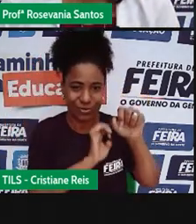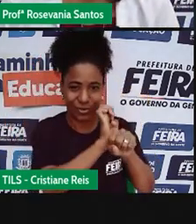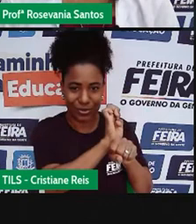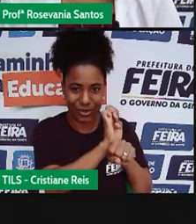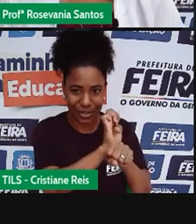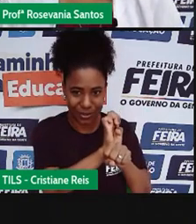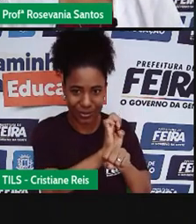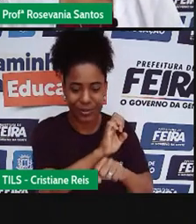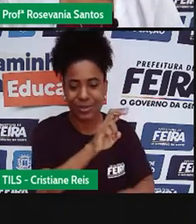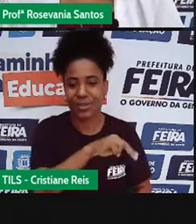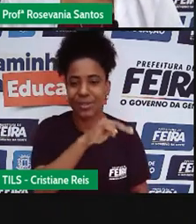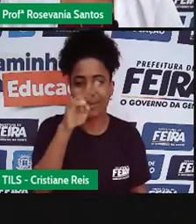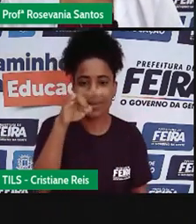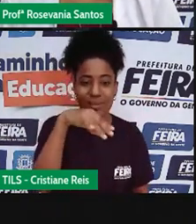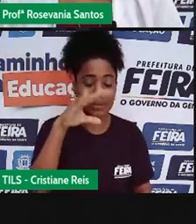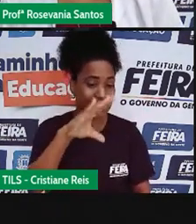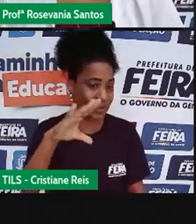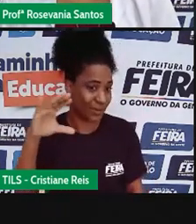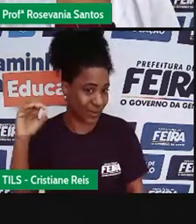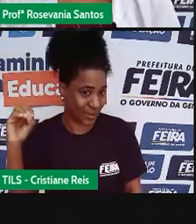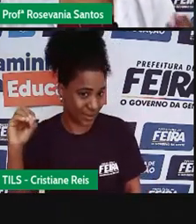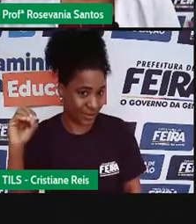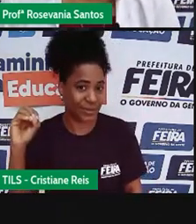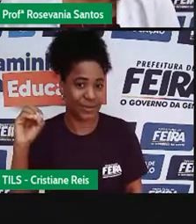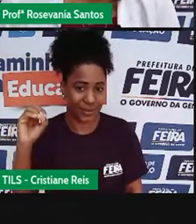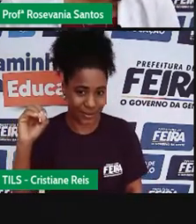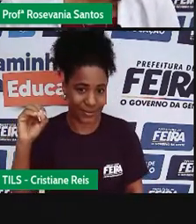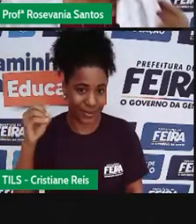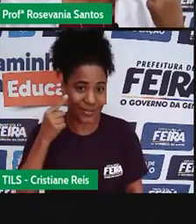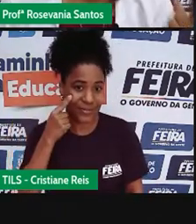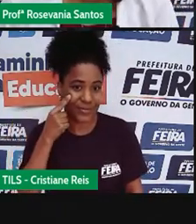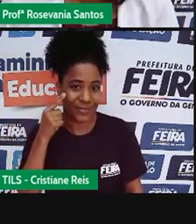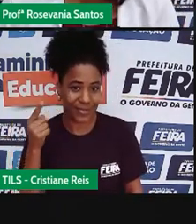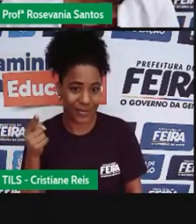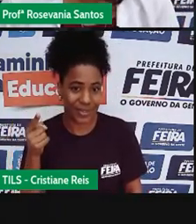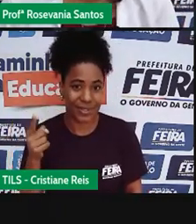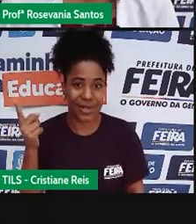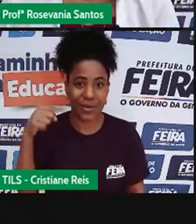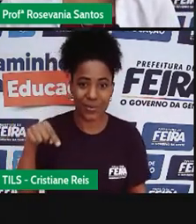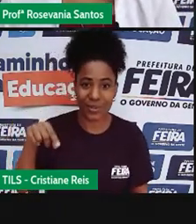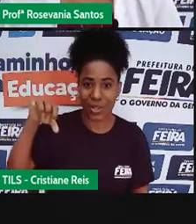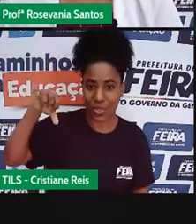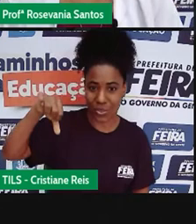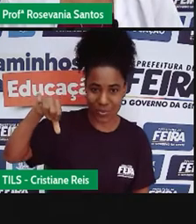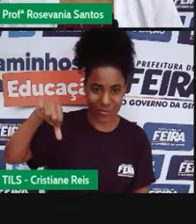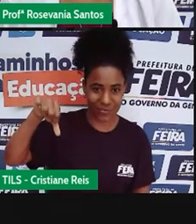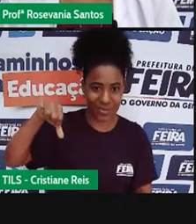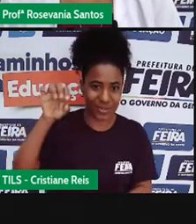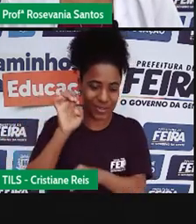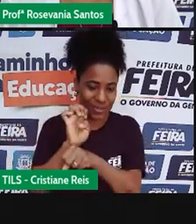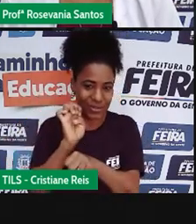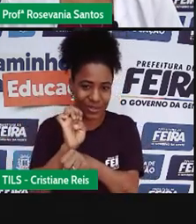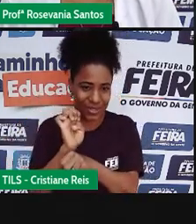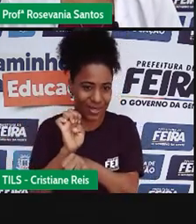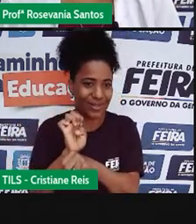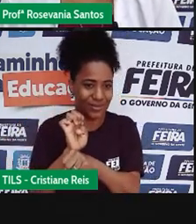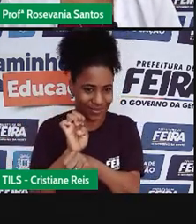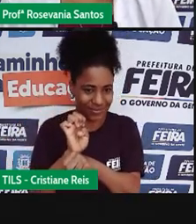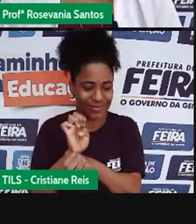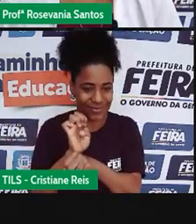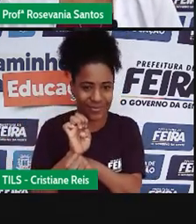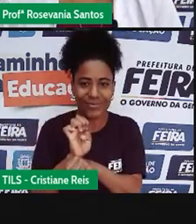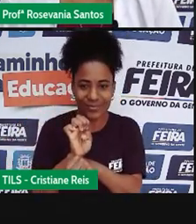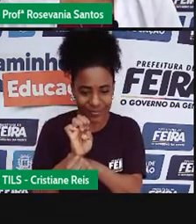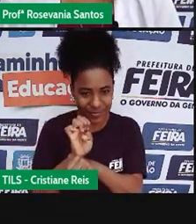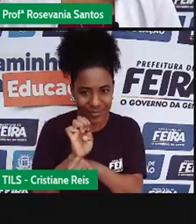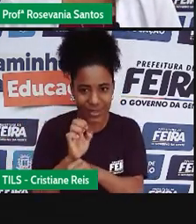três estados, a maior região em número de estados, que é a região nordeste, com nove estados, né, mas ela é a segunda, né, maior